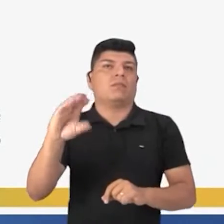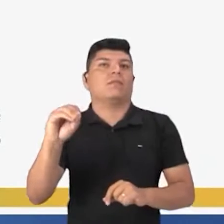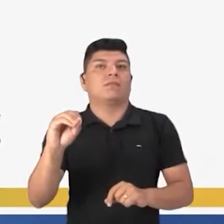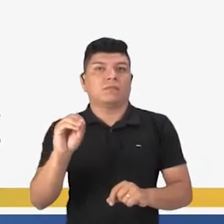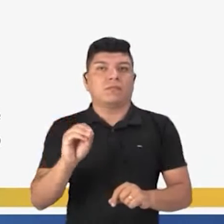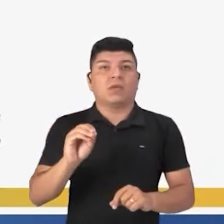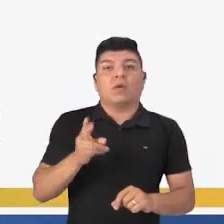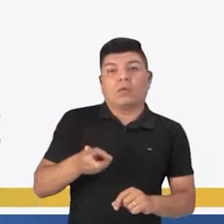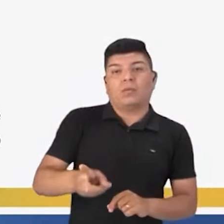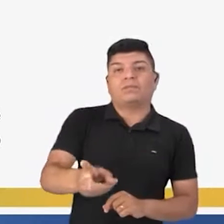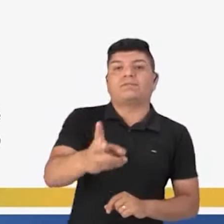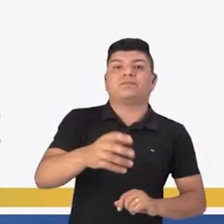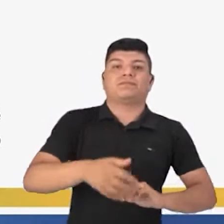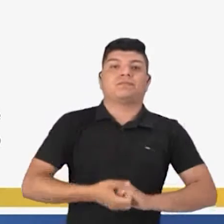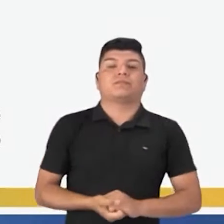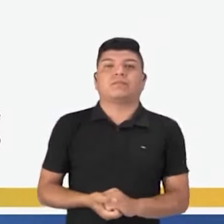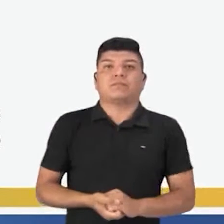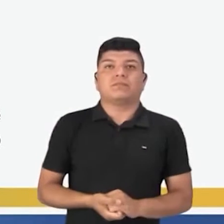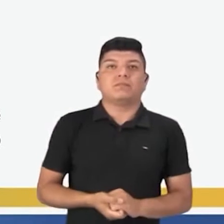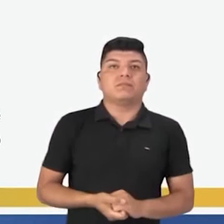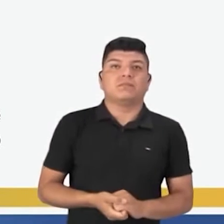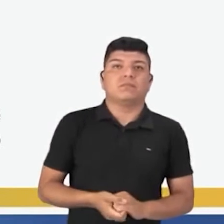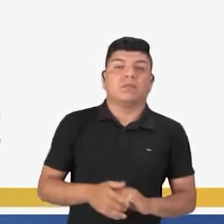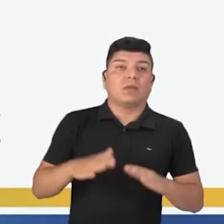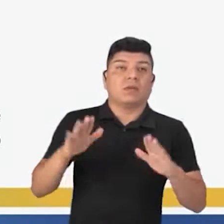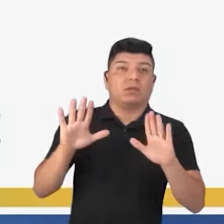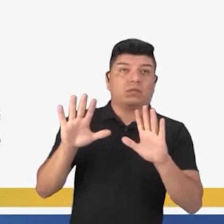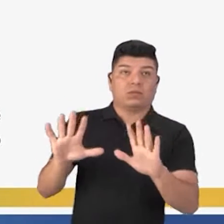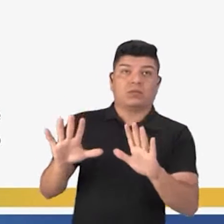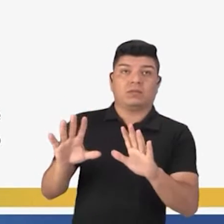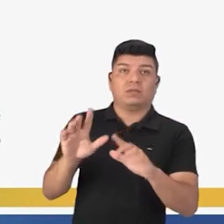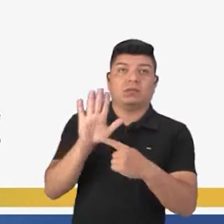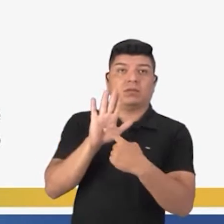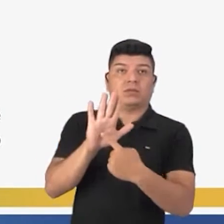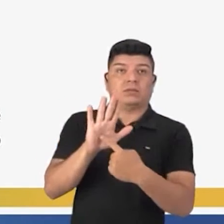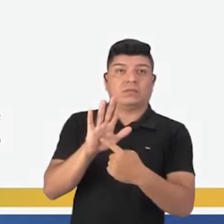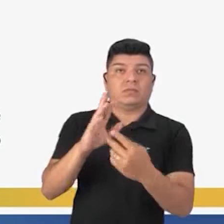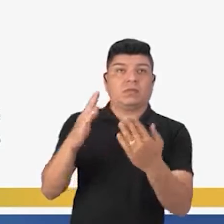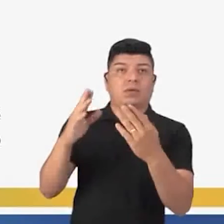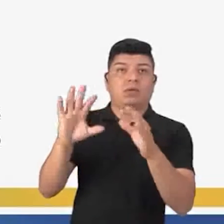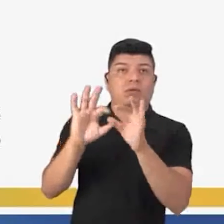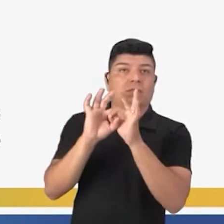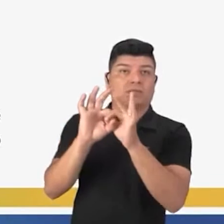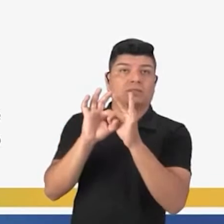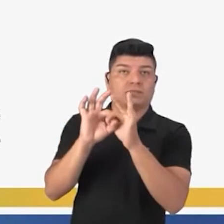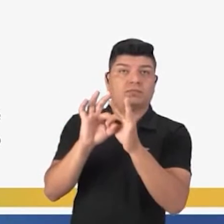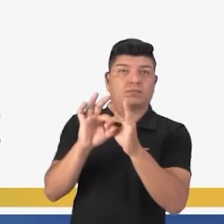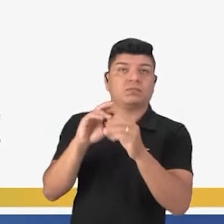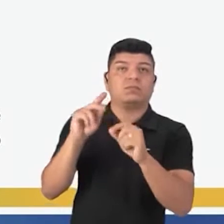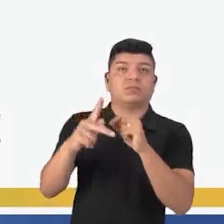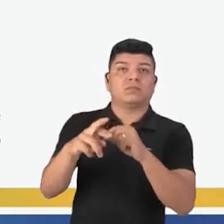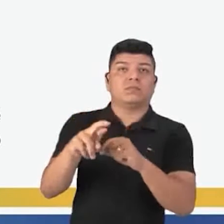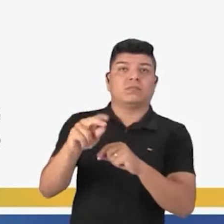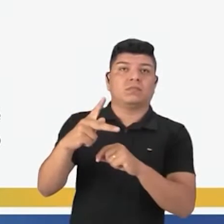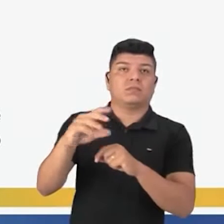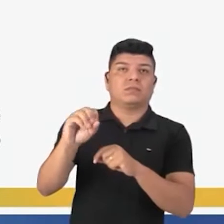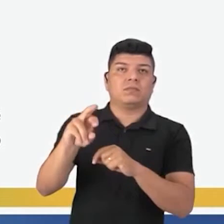simultaneidade. São aqueles que sugerem uma relação de